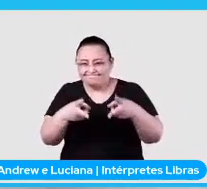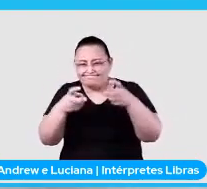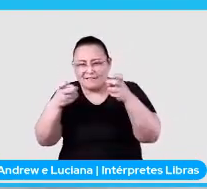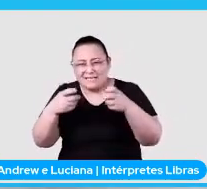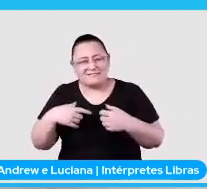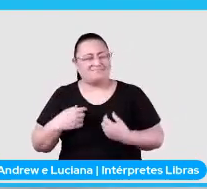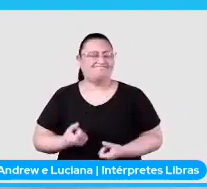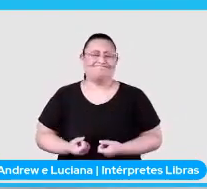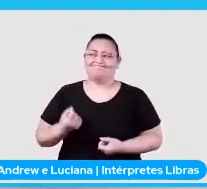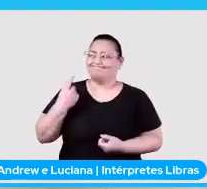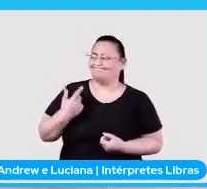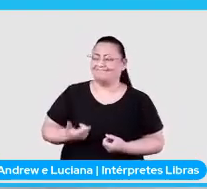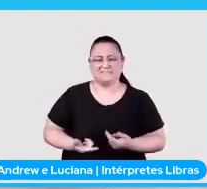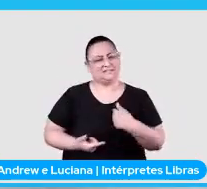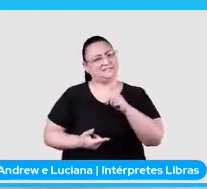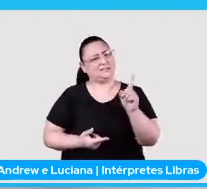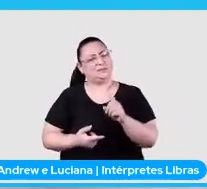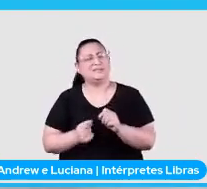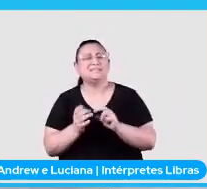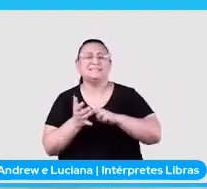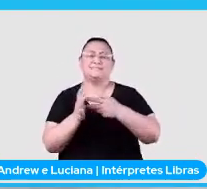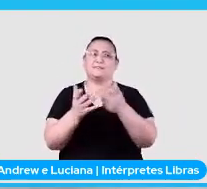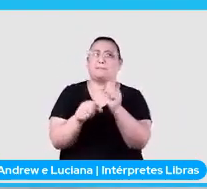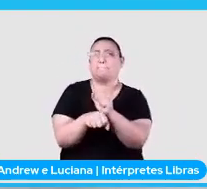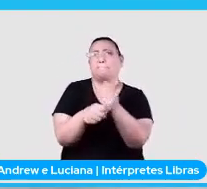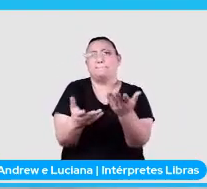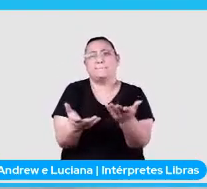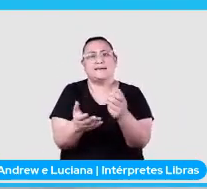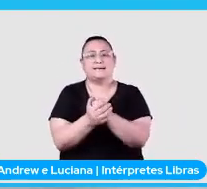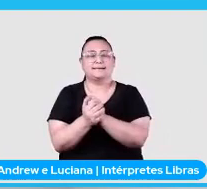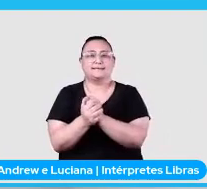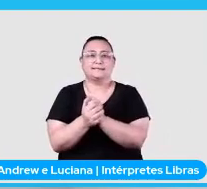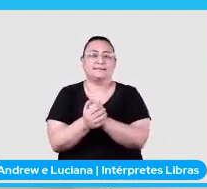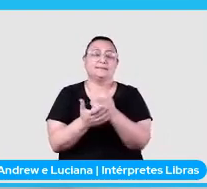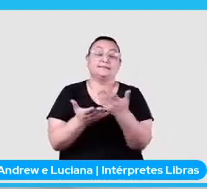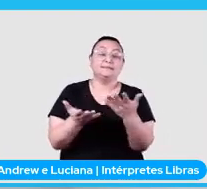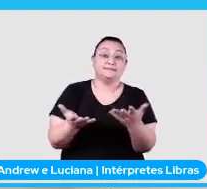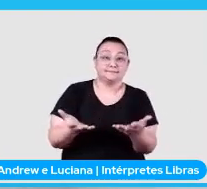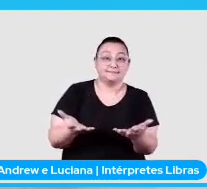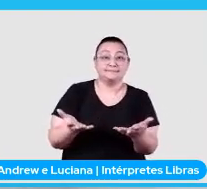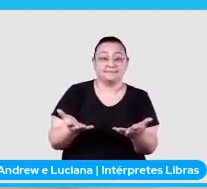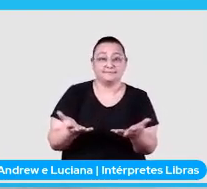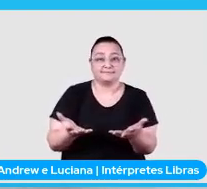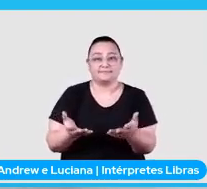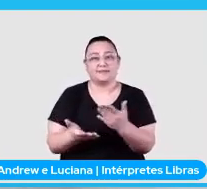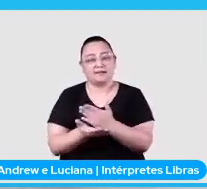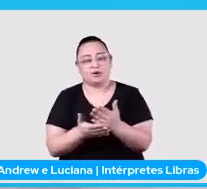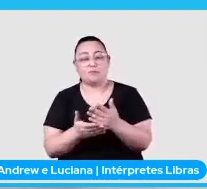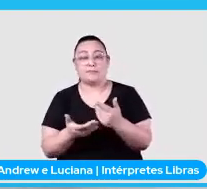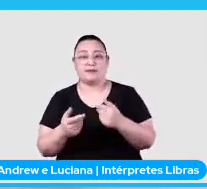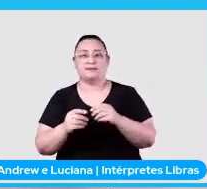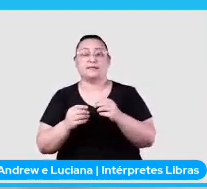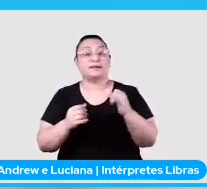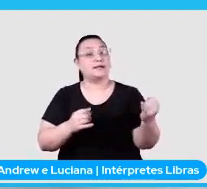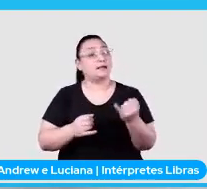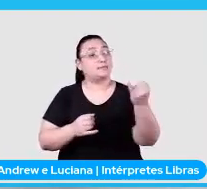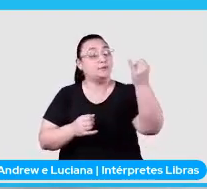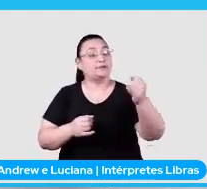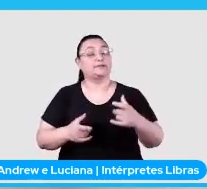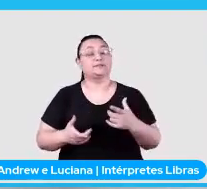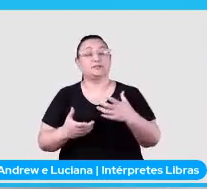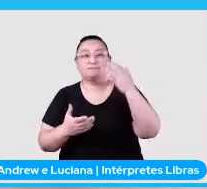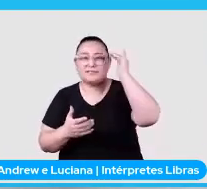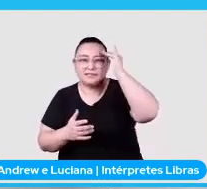e gente fica, não, o é isso aqui? Espera aí. E aí, a gente vai entrar na importância e tudo mais da gente,